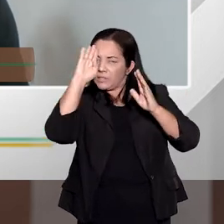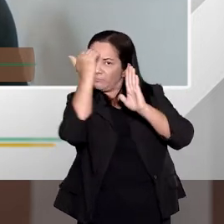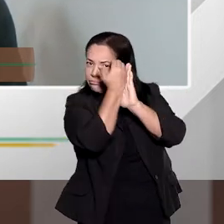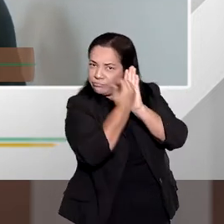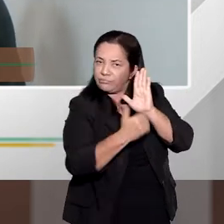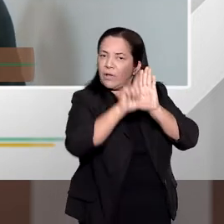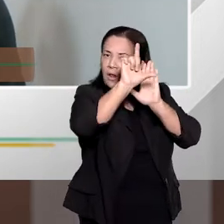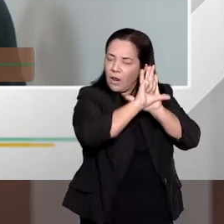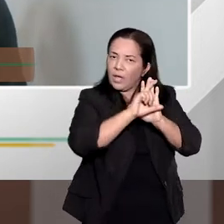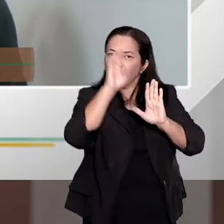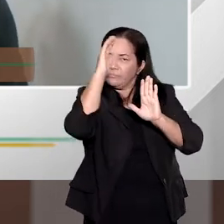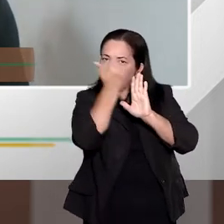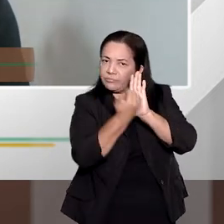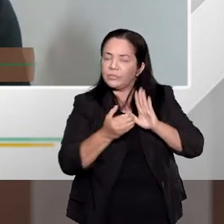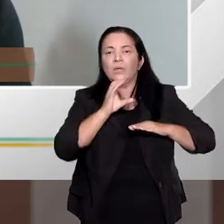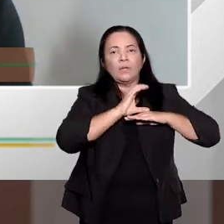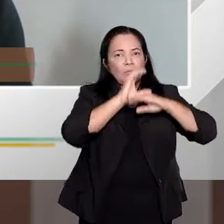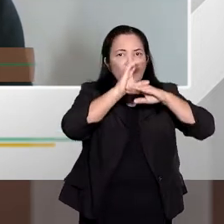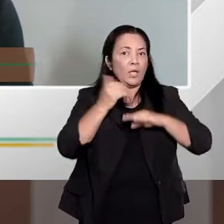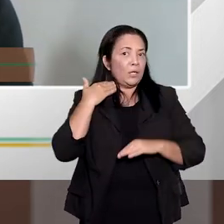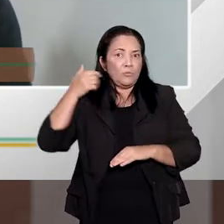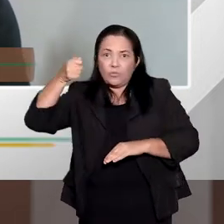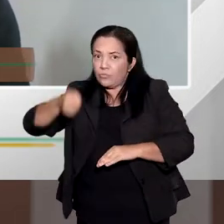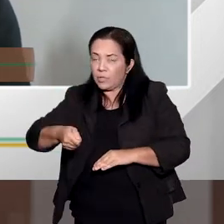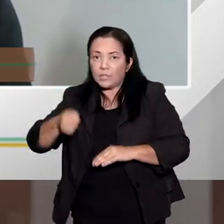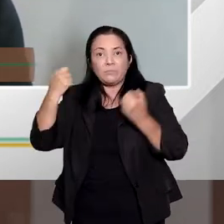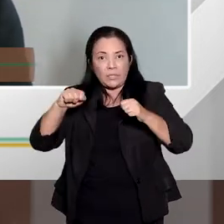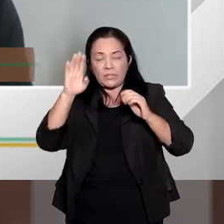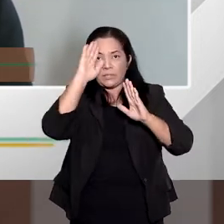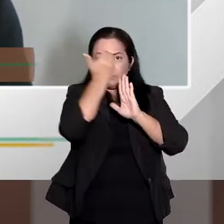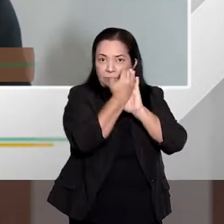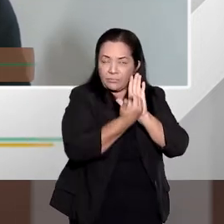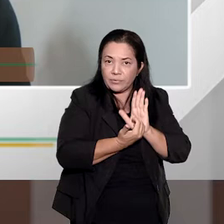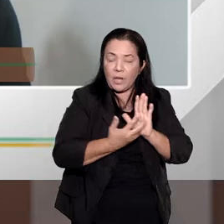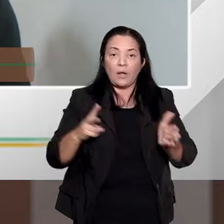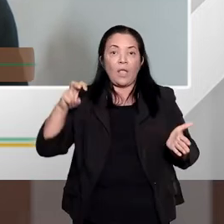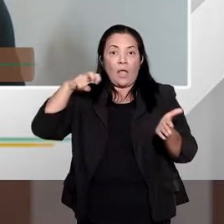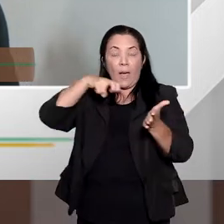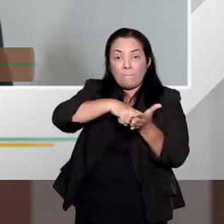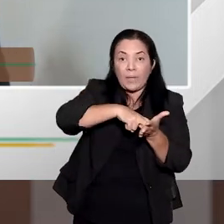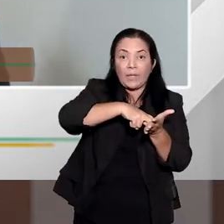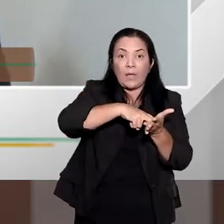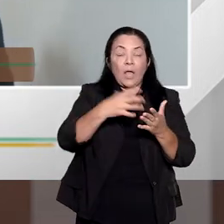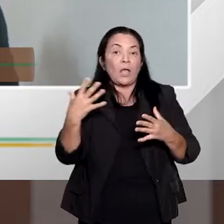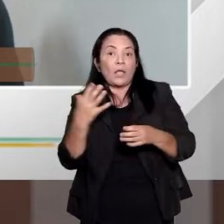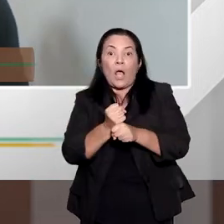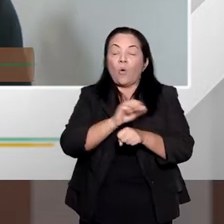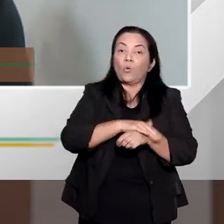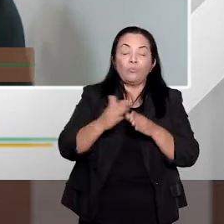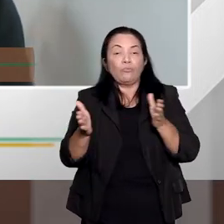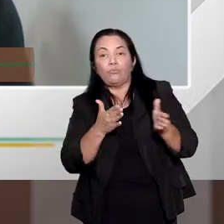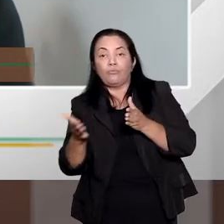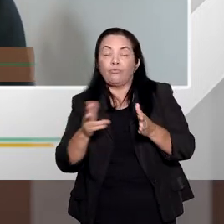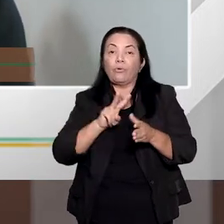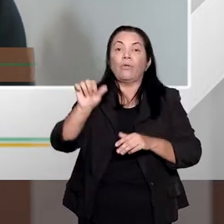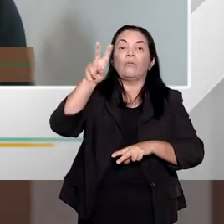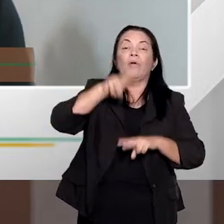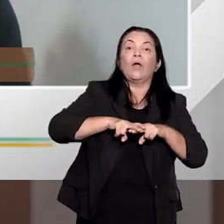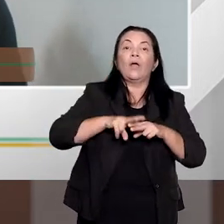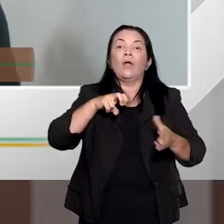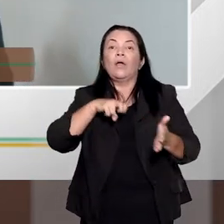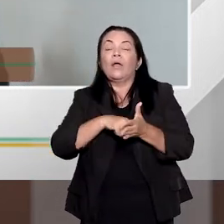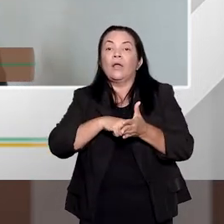Constituição, e com o juiz não seria diferente, né. A aplicação da pena, né, a dosimetria da pena, a gente pode dizer que é uma atividade